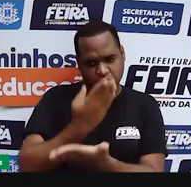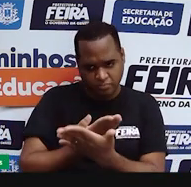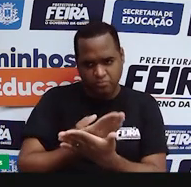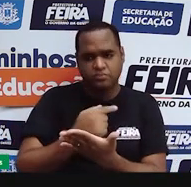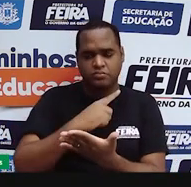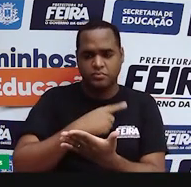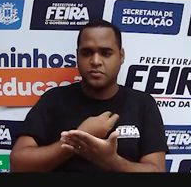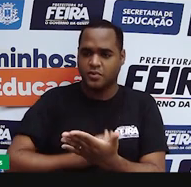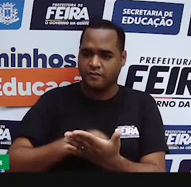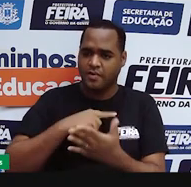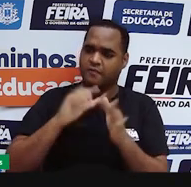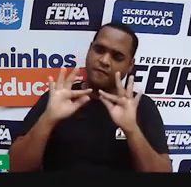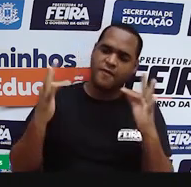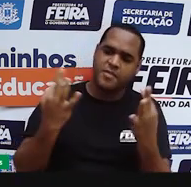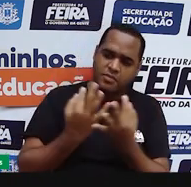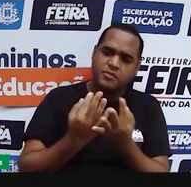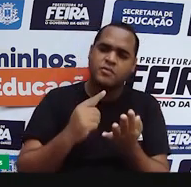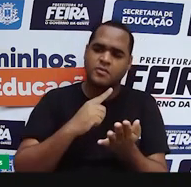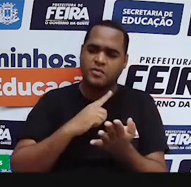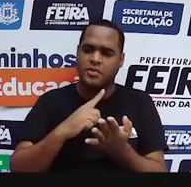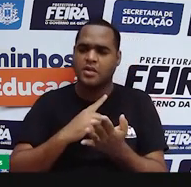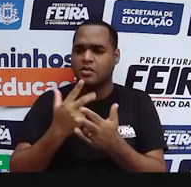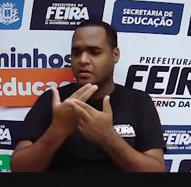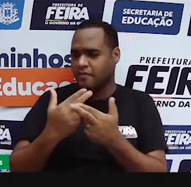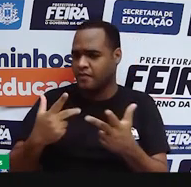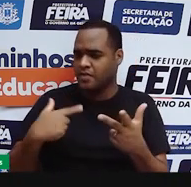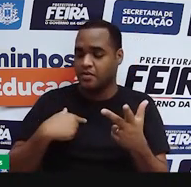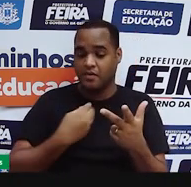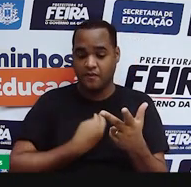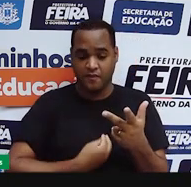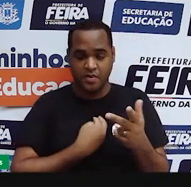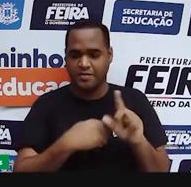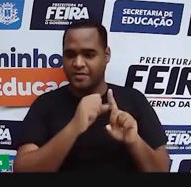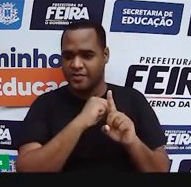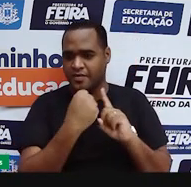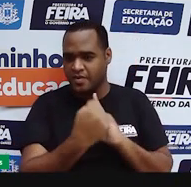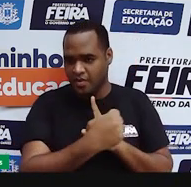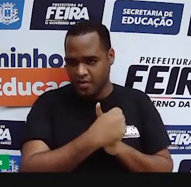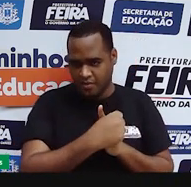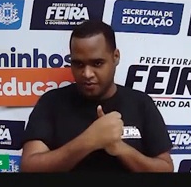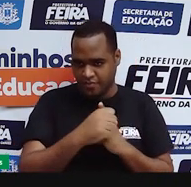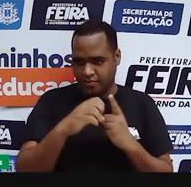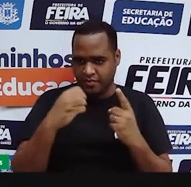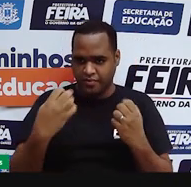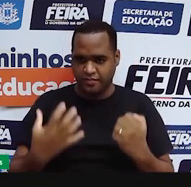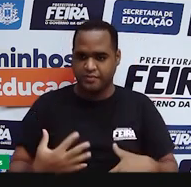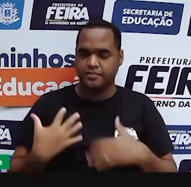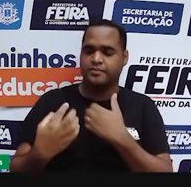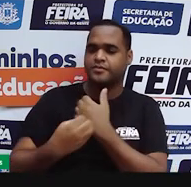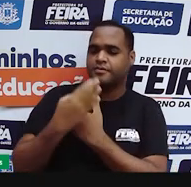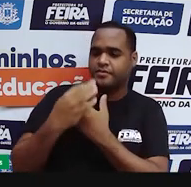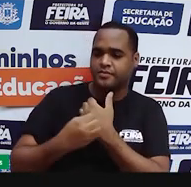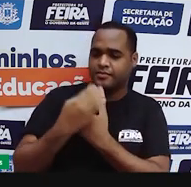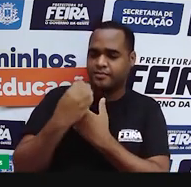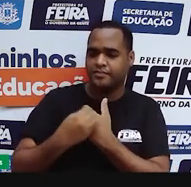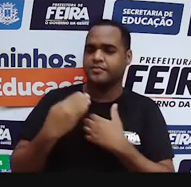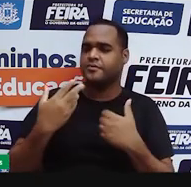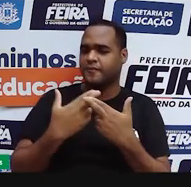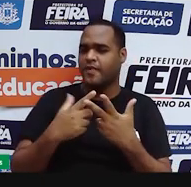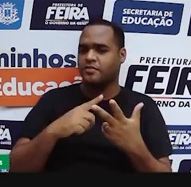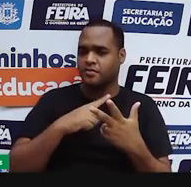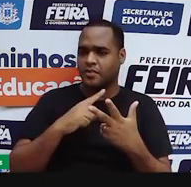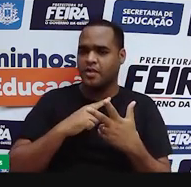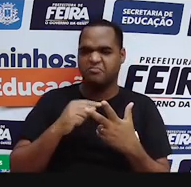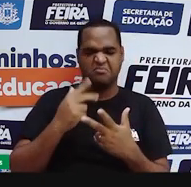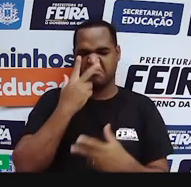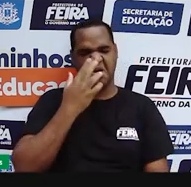nossa família, por causa do nosso convívio social. E quando a gente recebe uma informação a respeito daquilo que a gente não gosta,